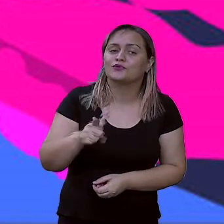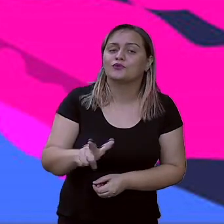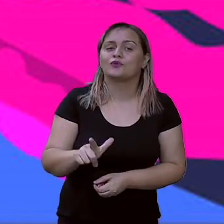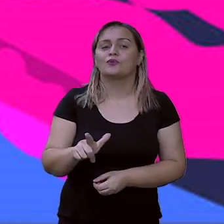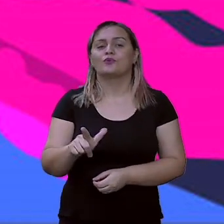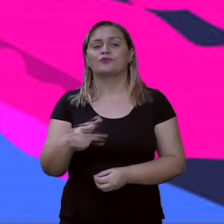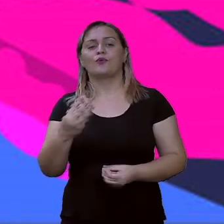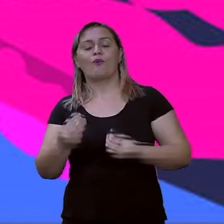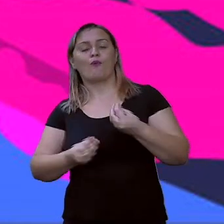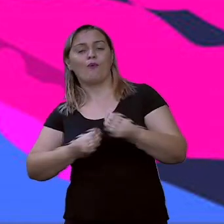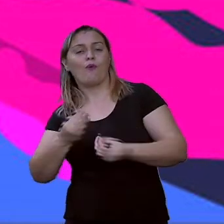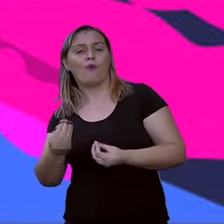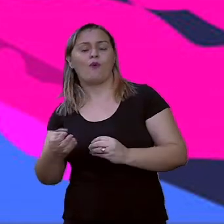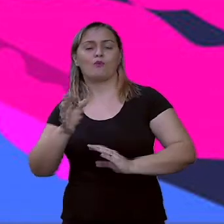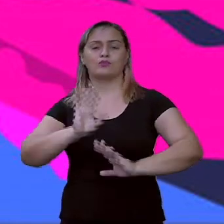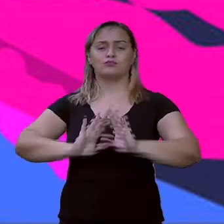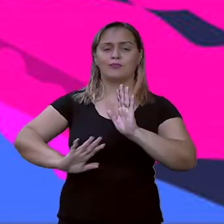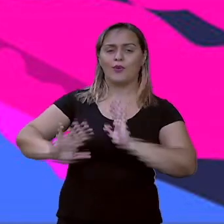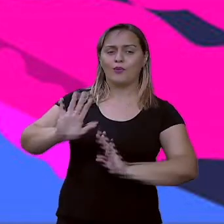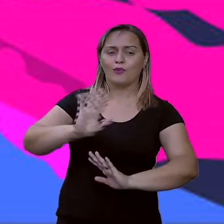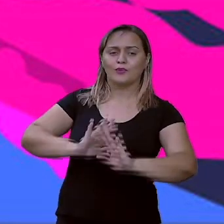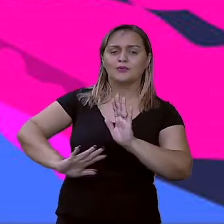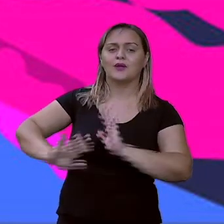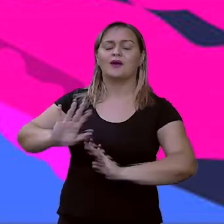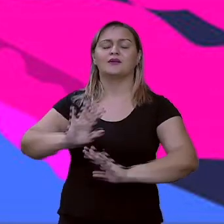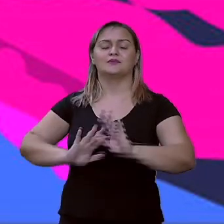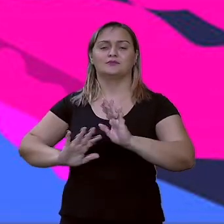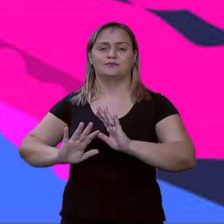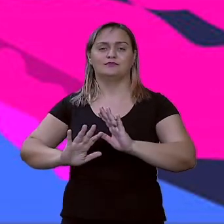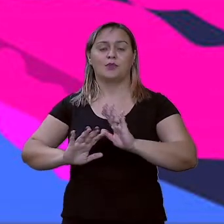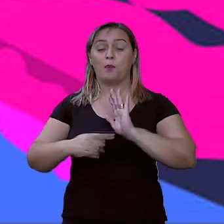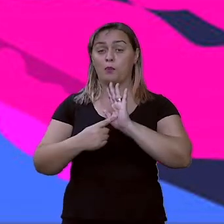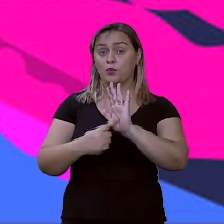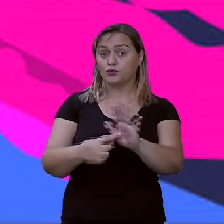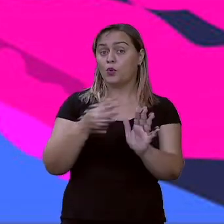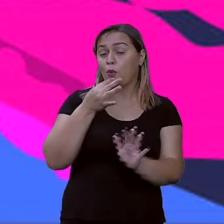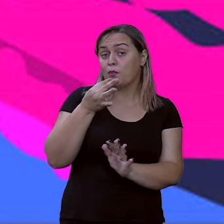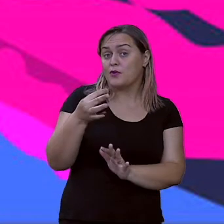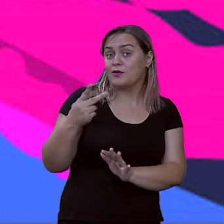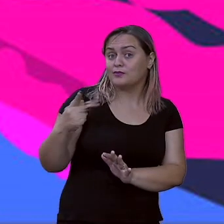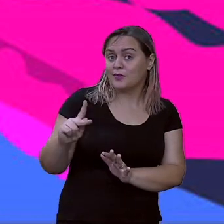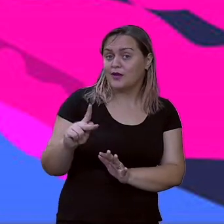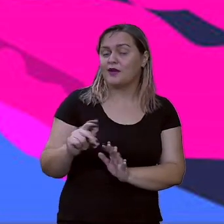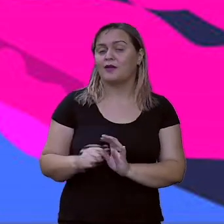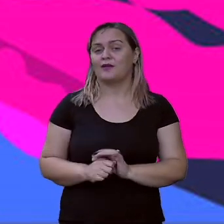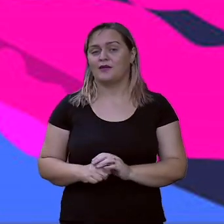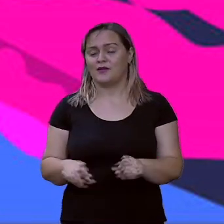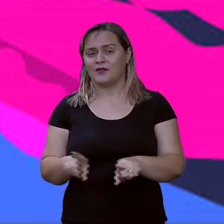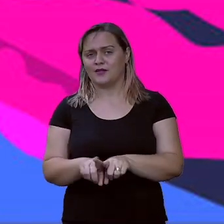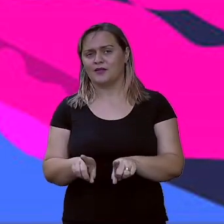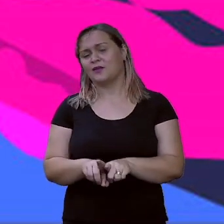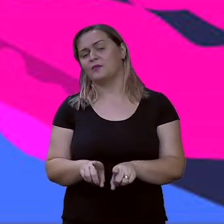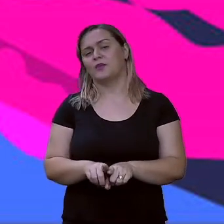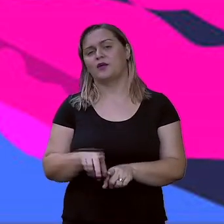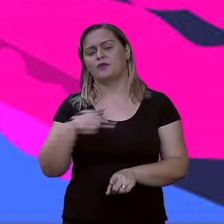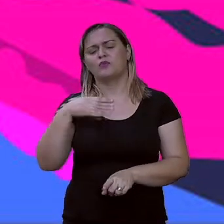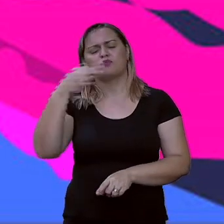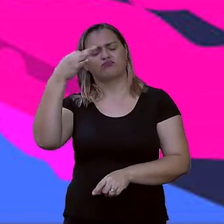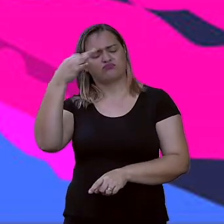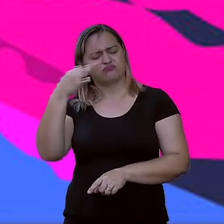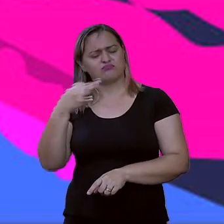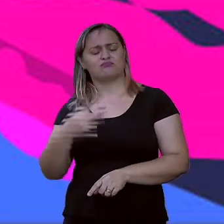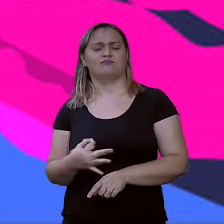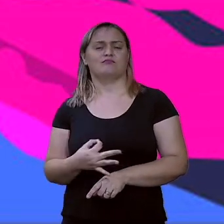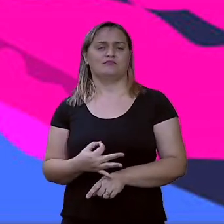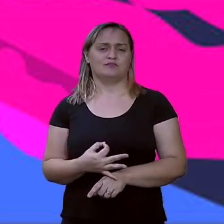longo dos seus argumentos. Deu a opinião dele aí, quando ele usou a expressão com certeza, e